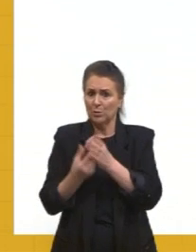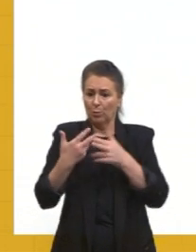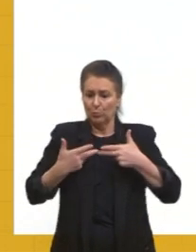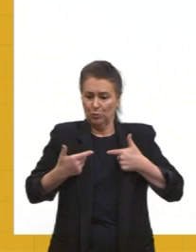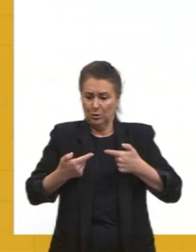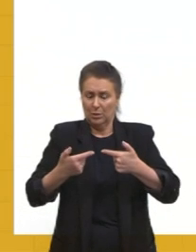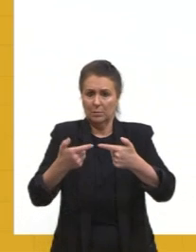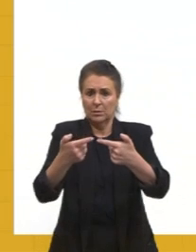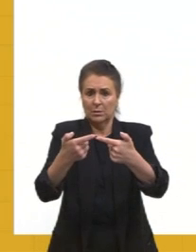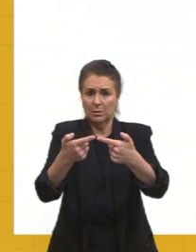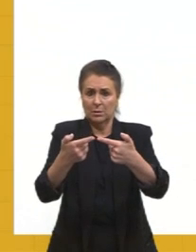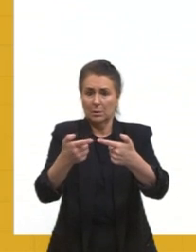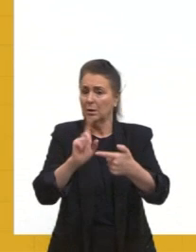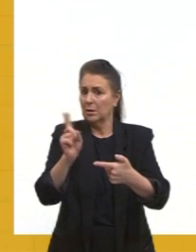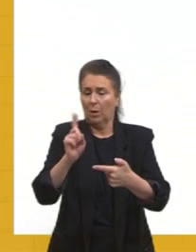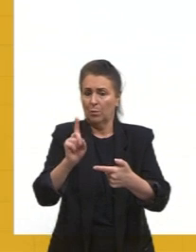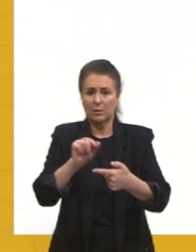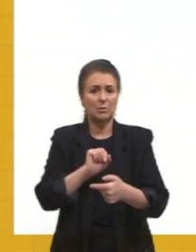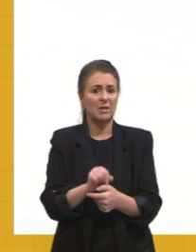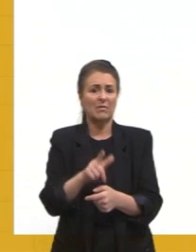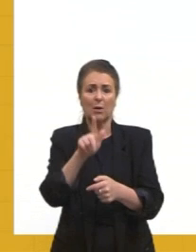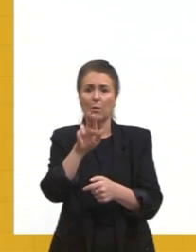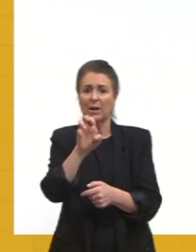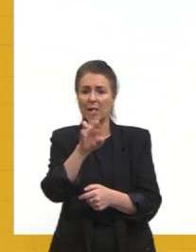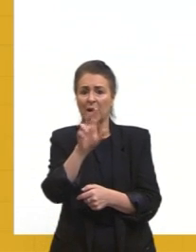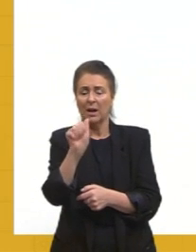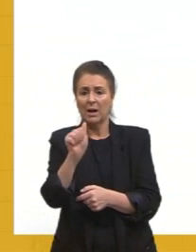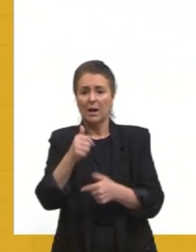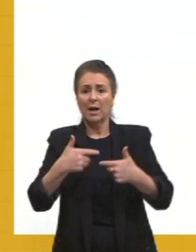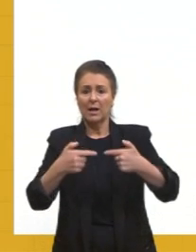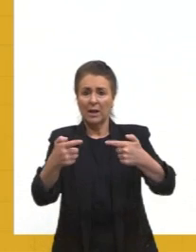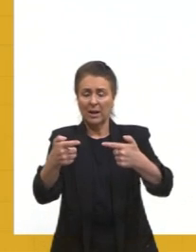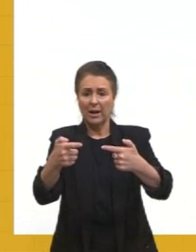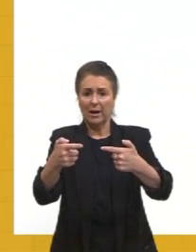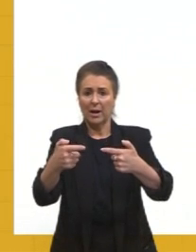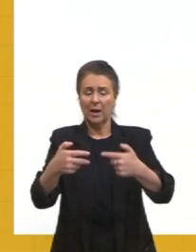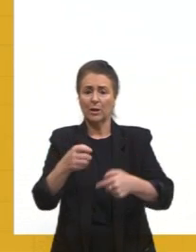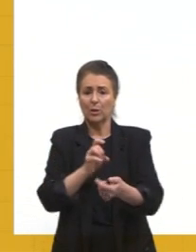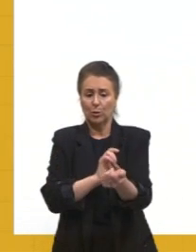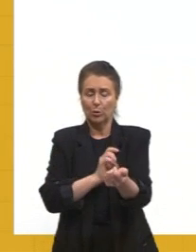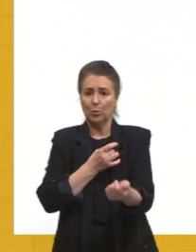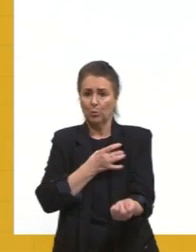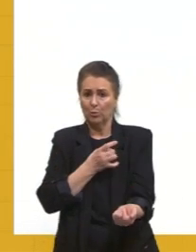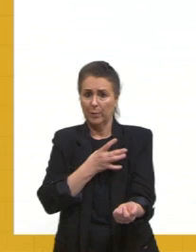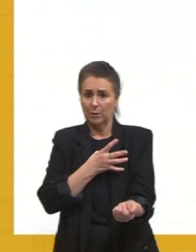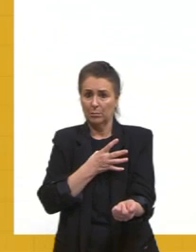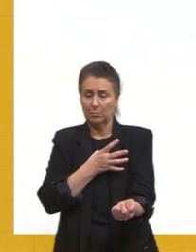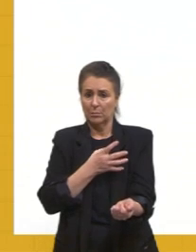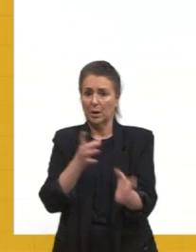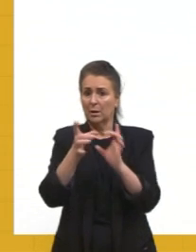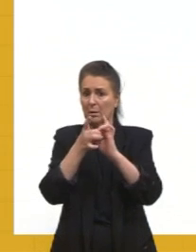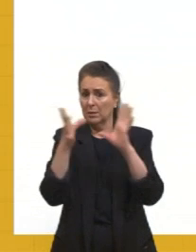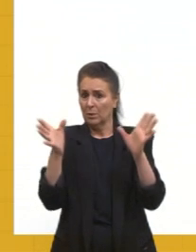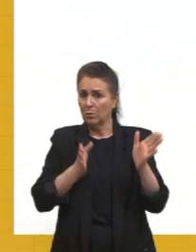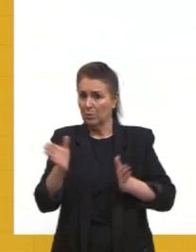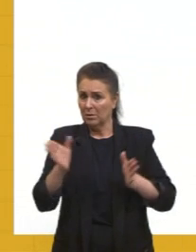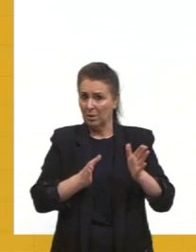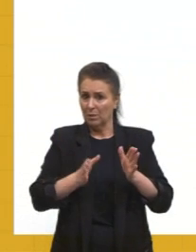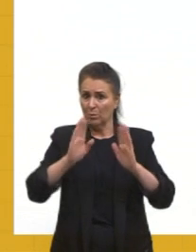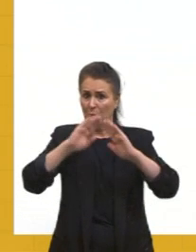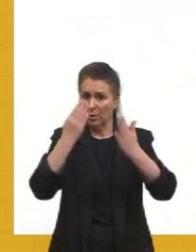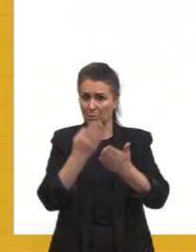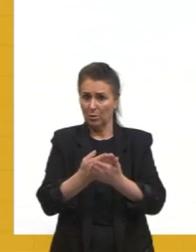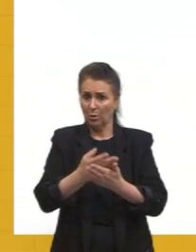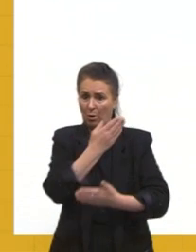tinha a ver com a Guerra Fria. A democratização do acesso à escola pública? Também não é essa a opção, não é por isso.